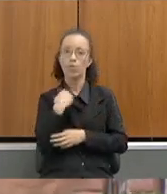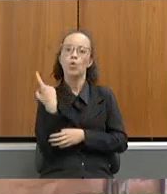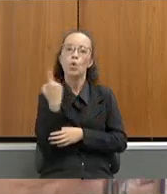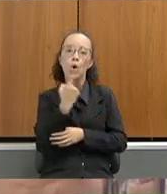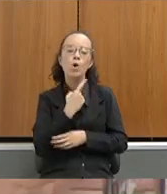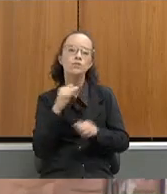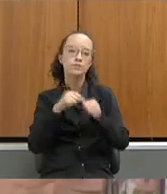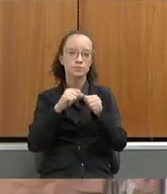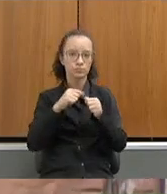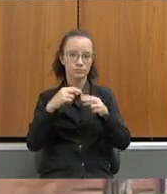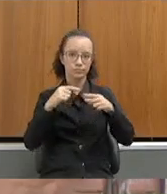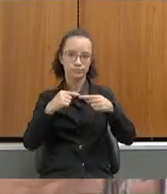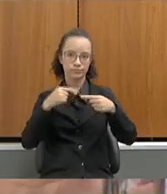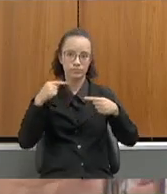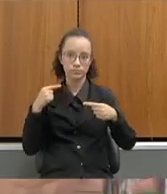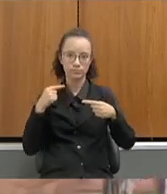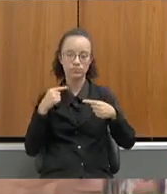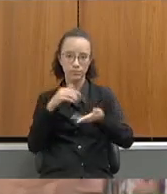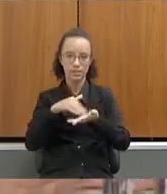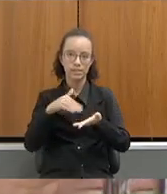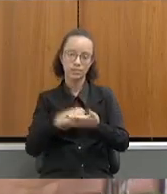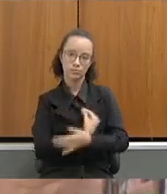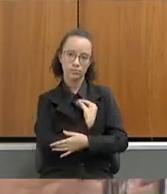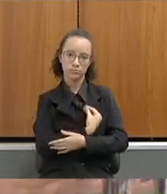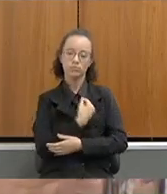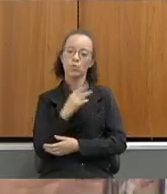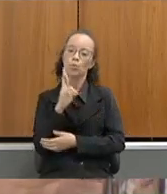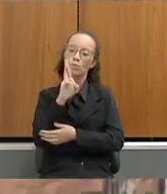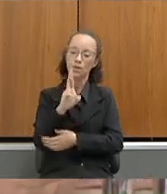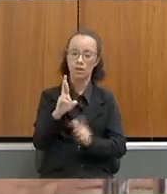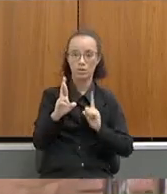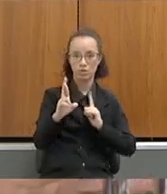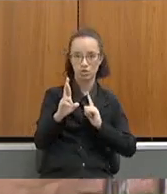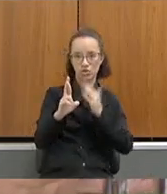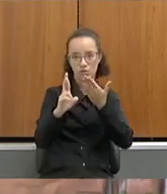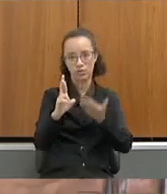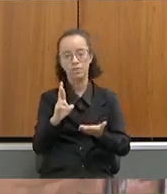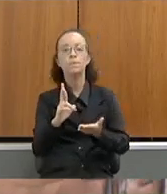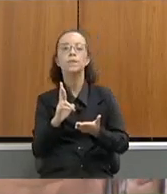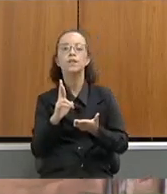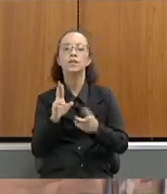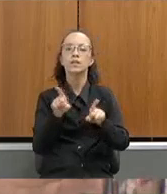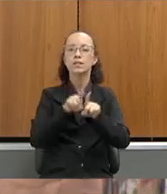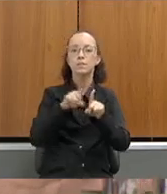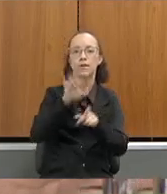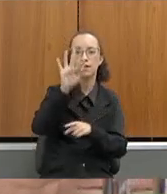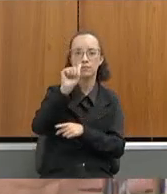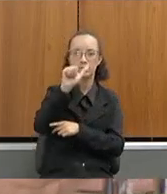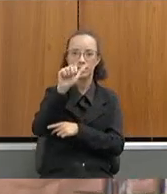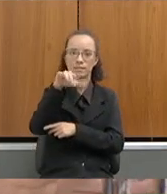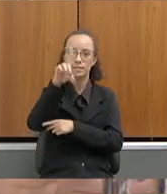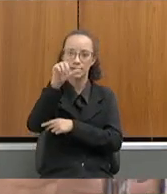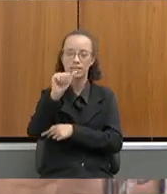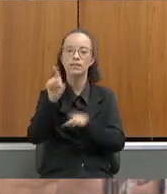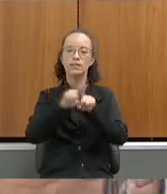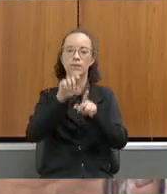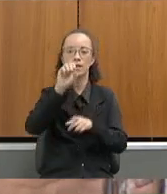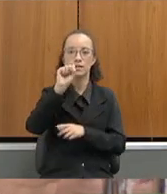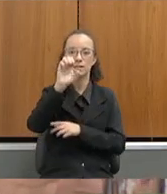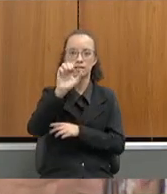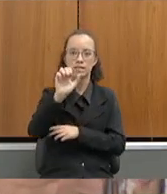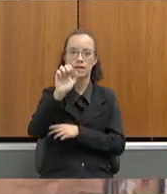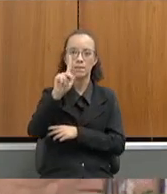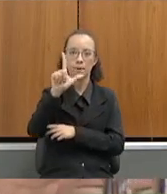passada, a Secretaria participou com representação, assim como a Fazenda e a CEPLAG, em